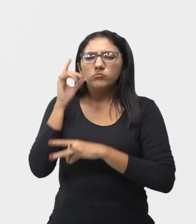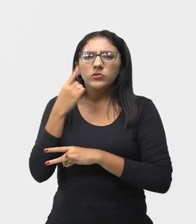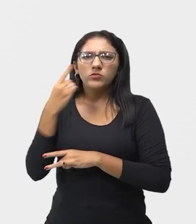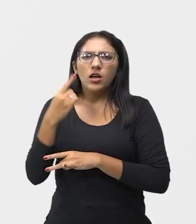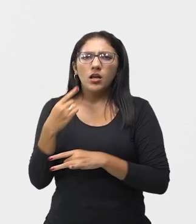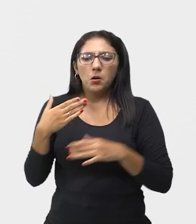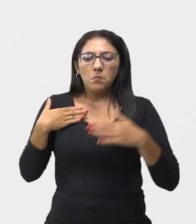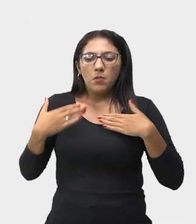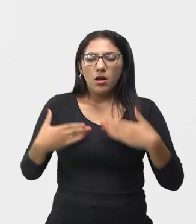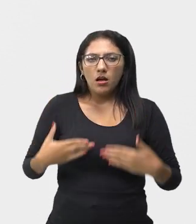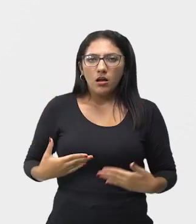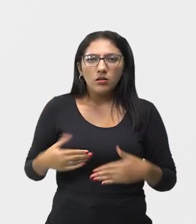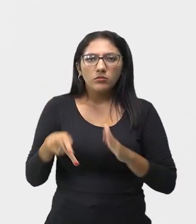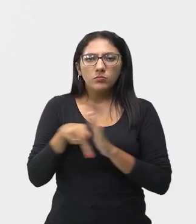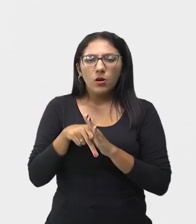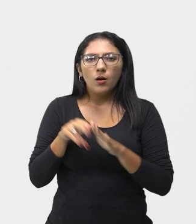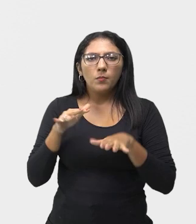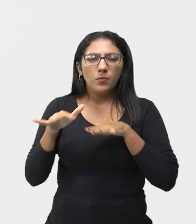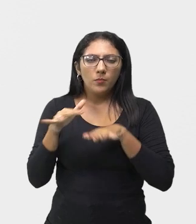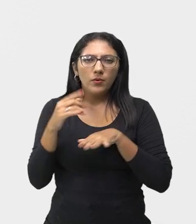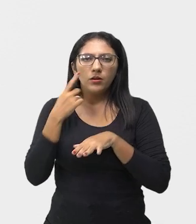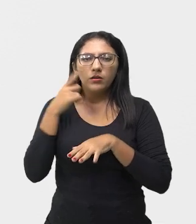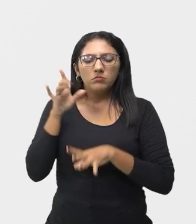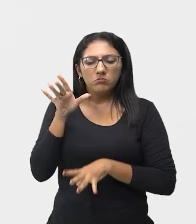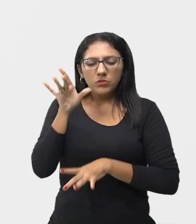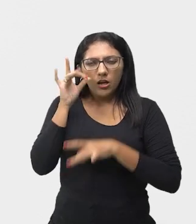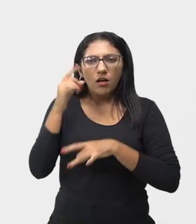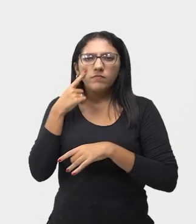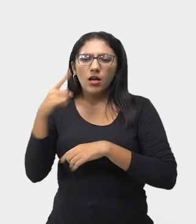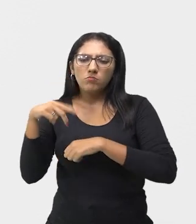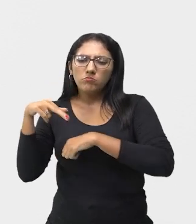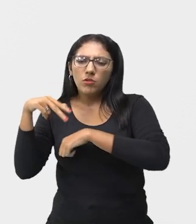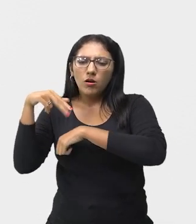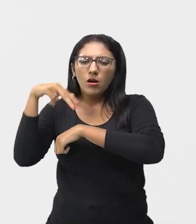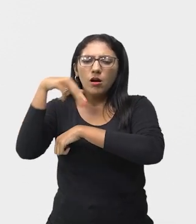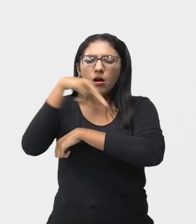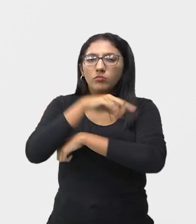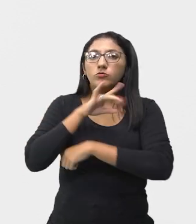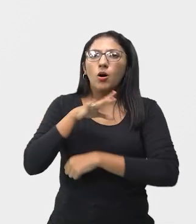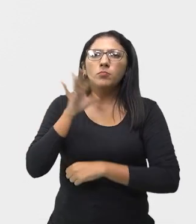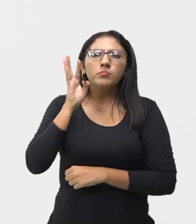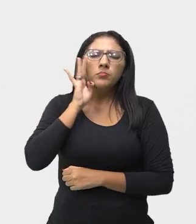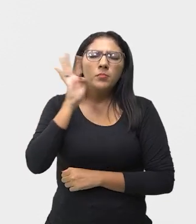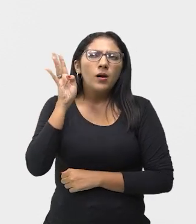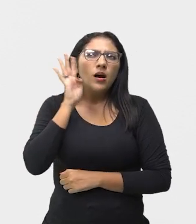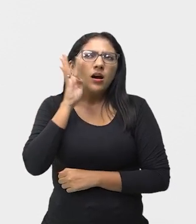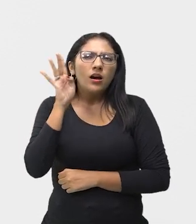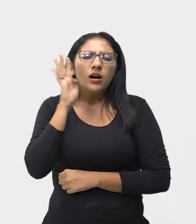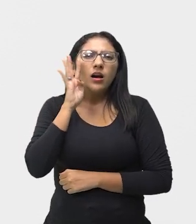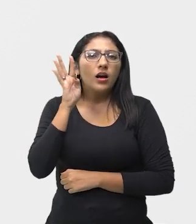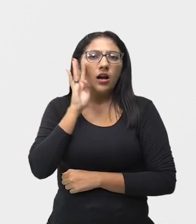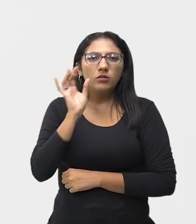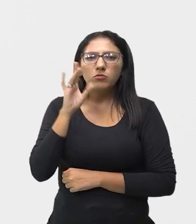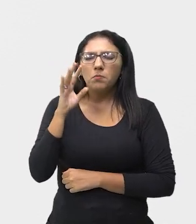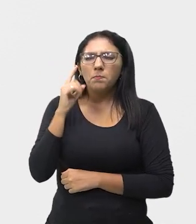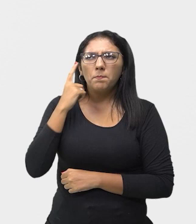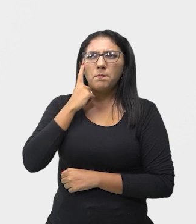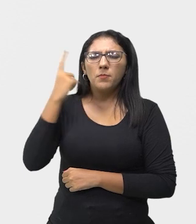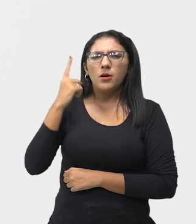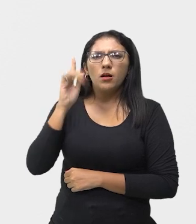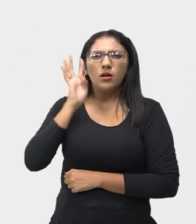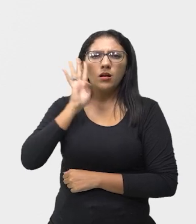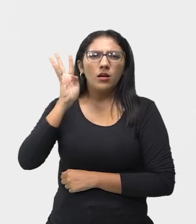movimentos corporais ali, eles atravessando, como eu disse, vai ser imaginário aí essa ponte de